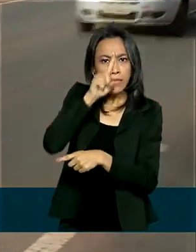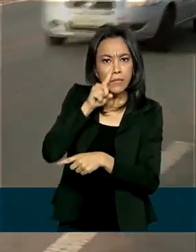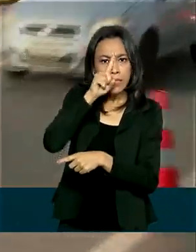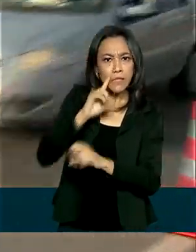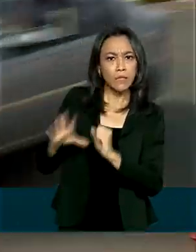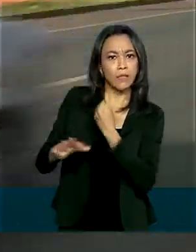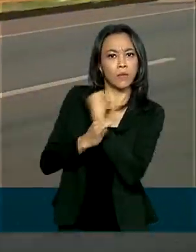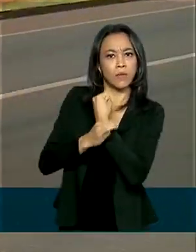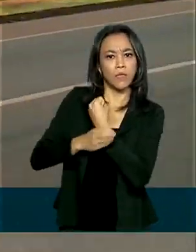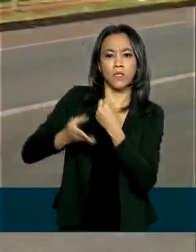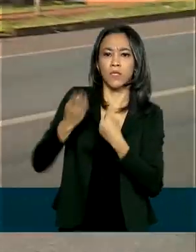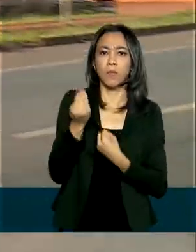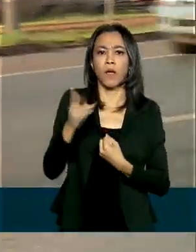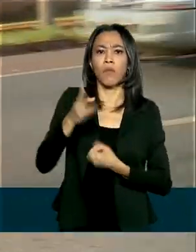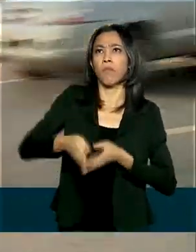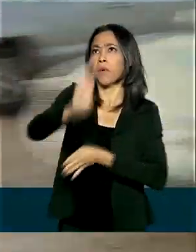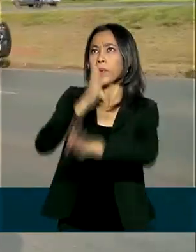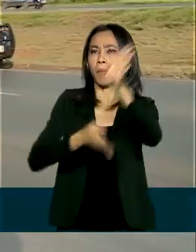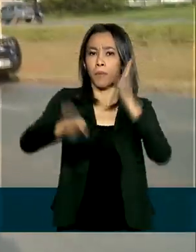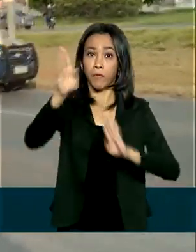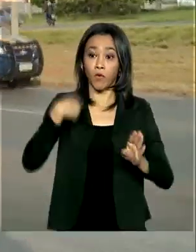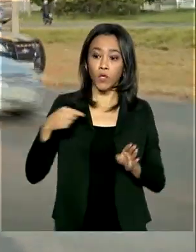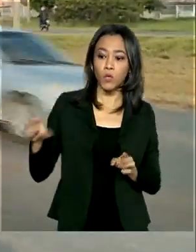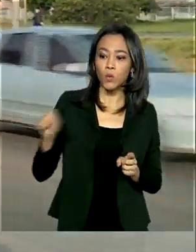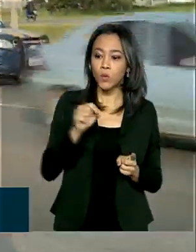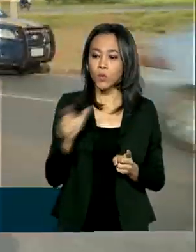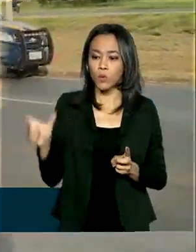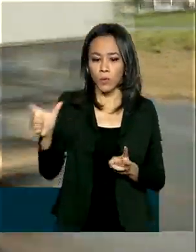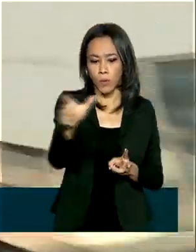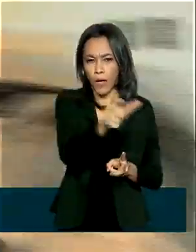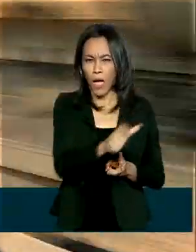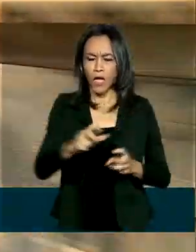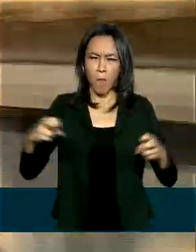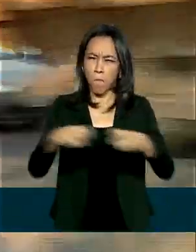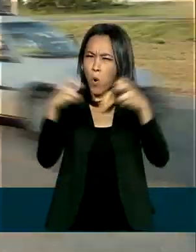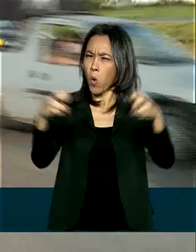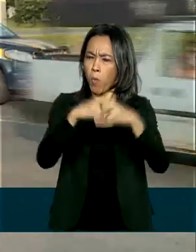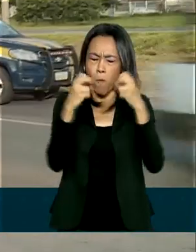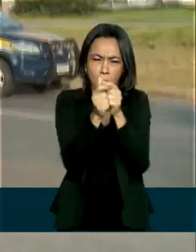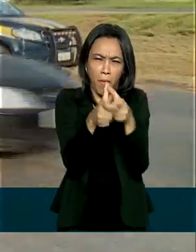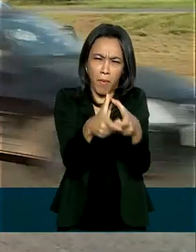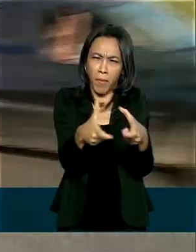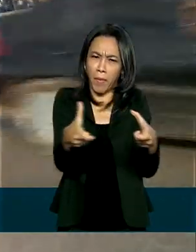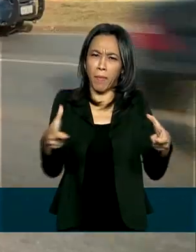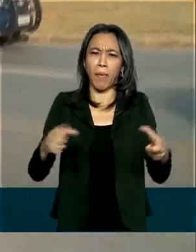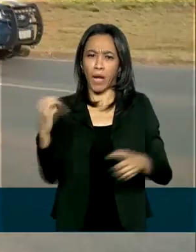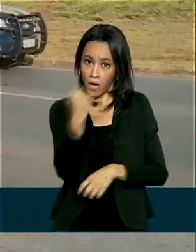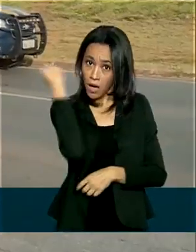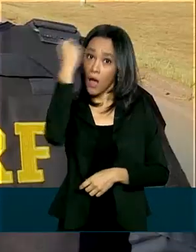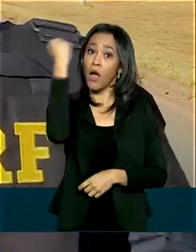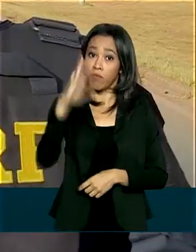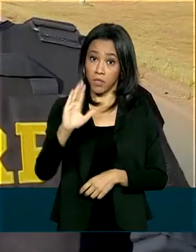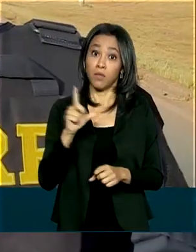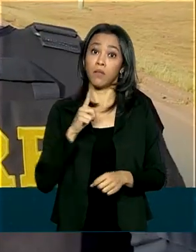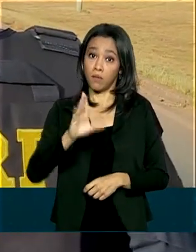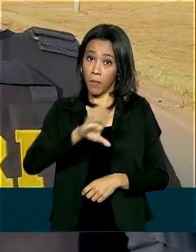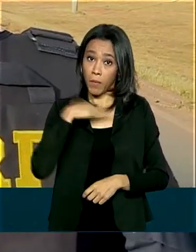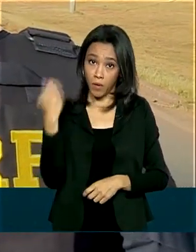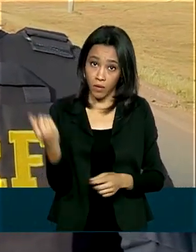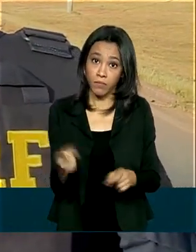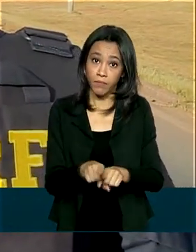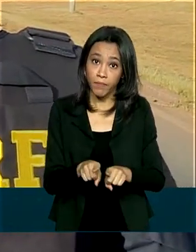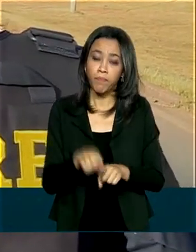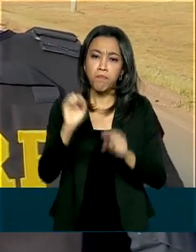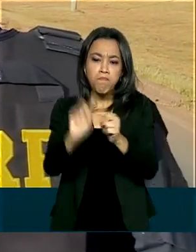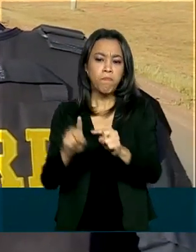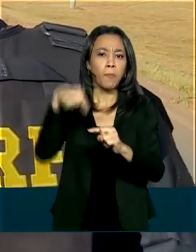rodovias. Foram escolhidos locais que somam o maior número de acidentes graves e vítimas com morte. Até a